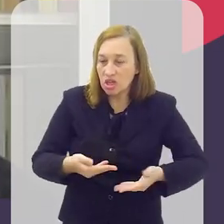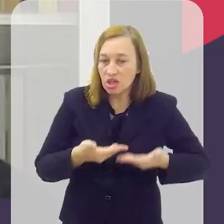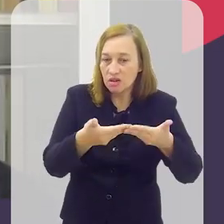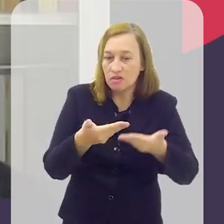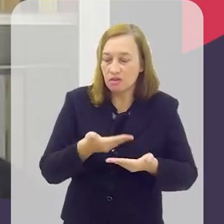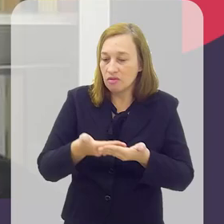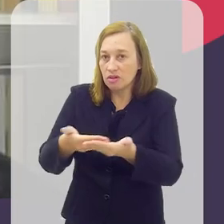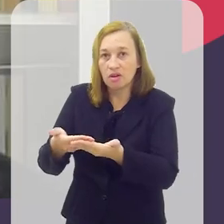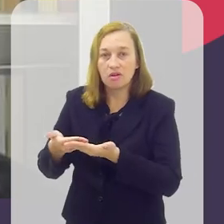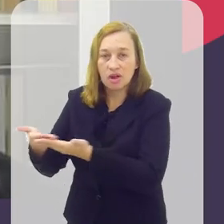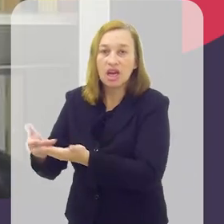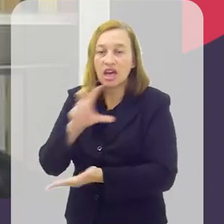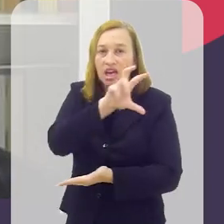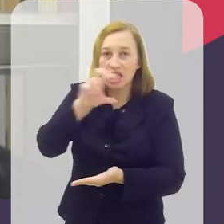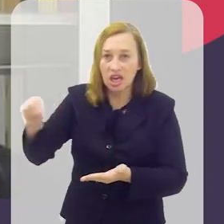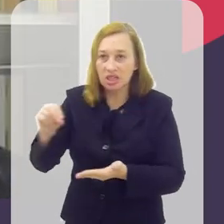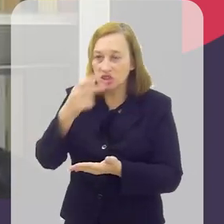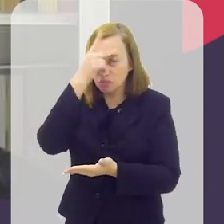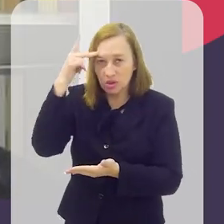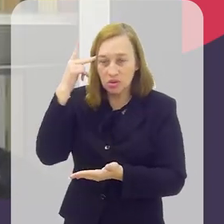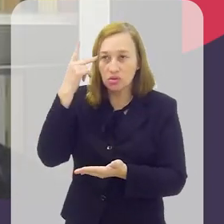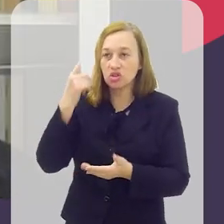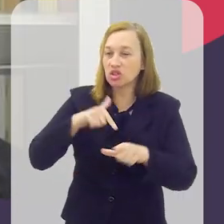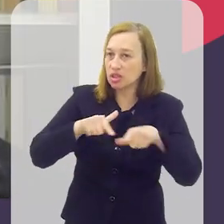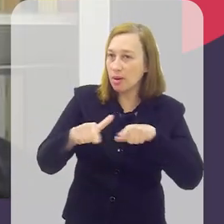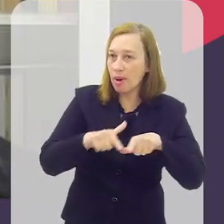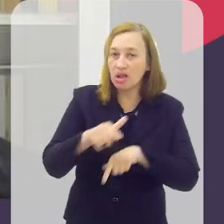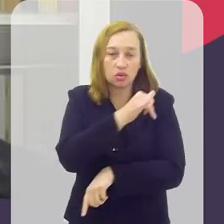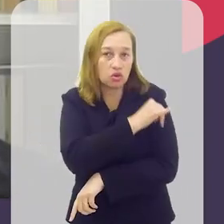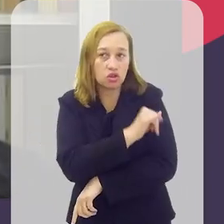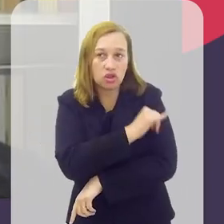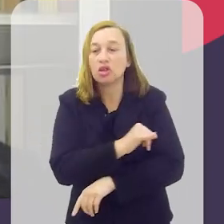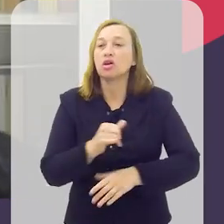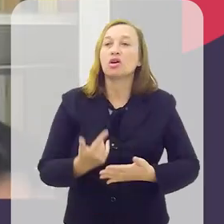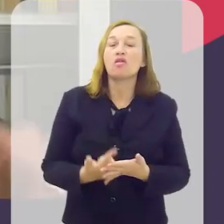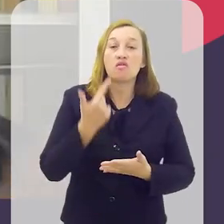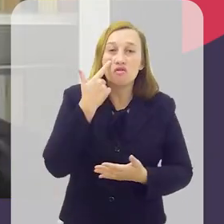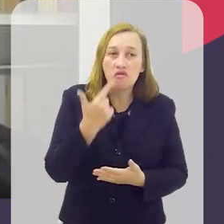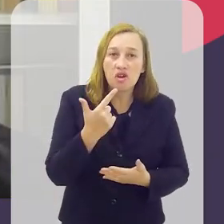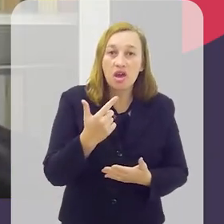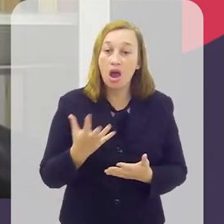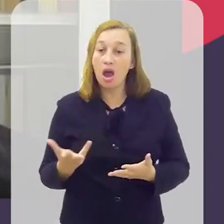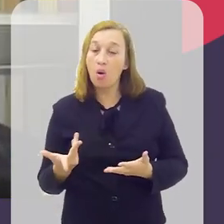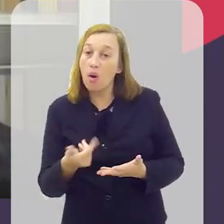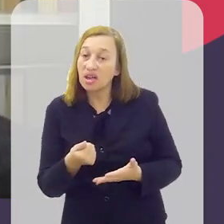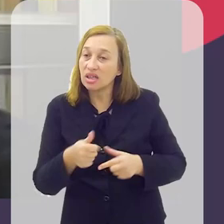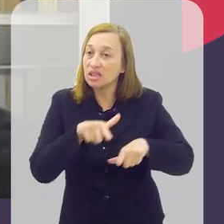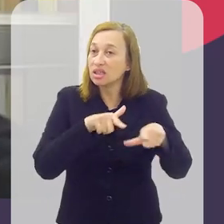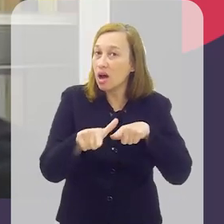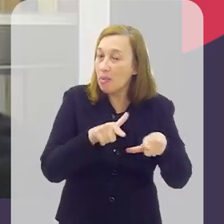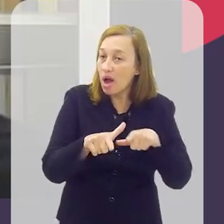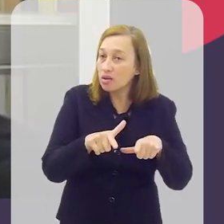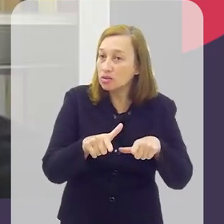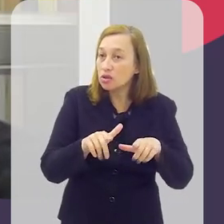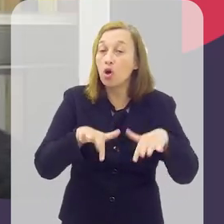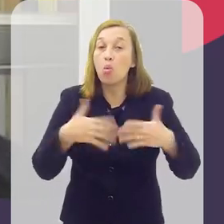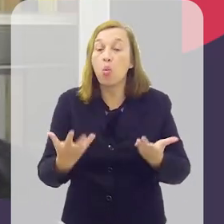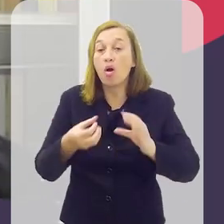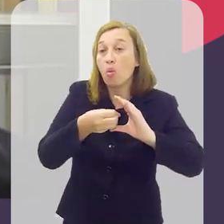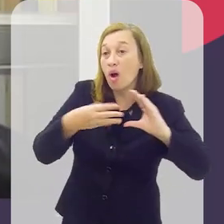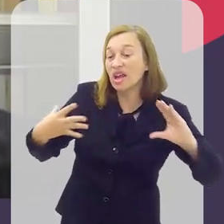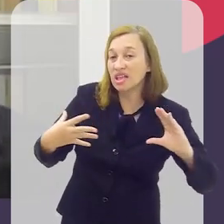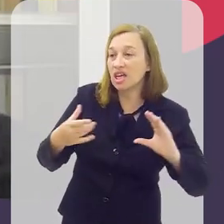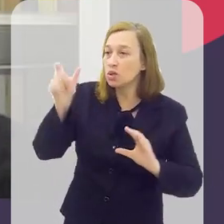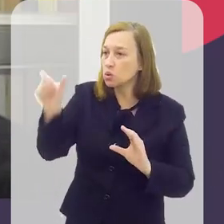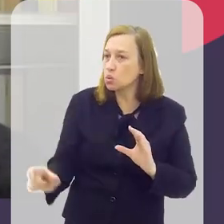de Janeiro, que versavam para identificar principalmente as condições de trabalho e qual era o perfil desses